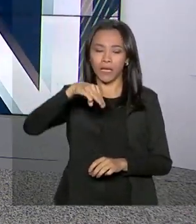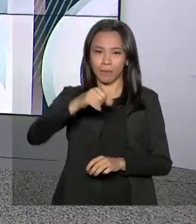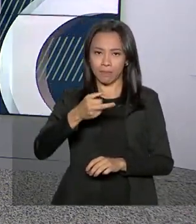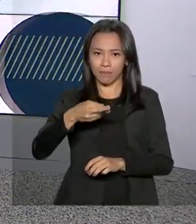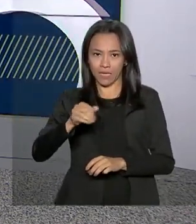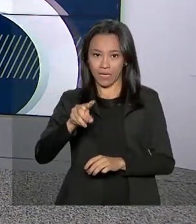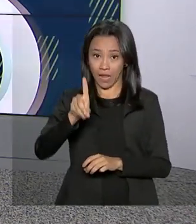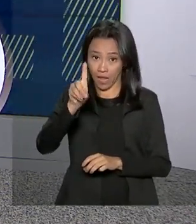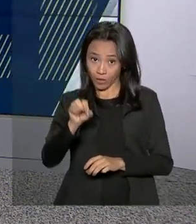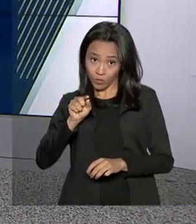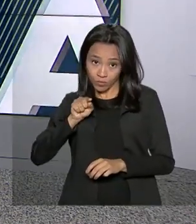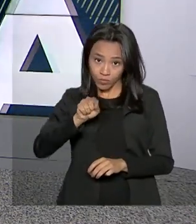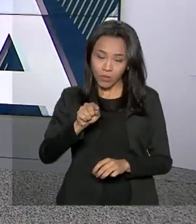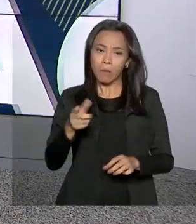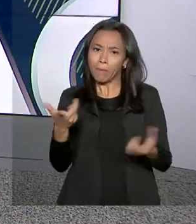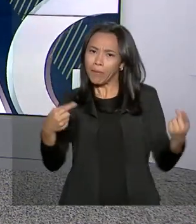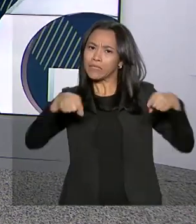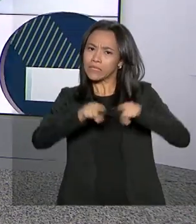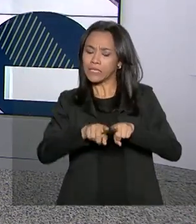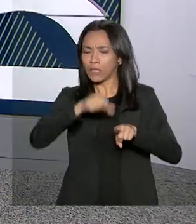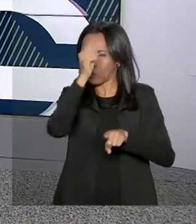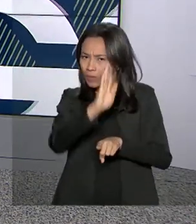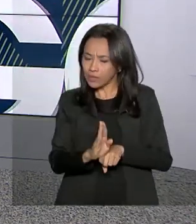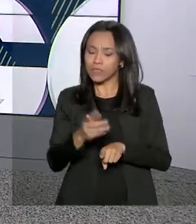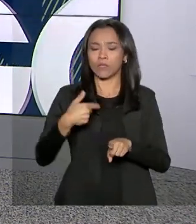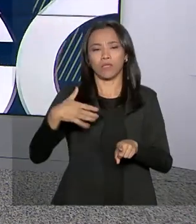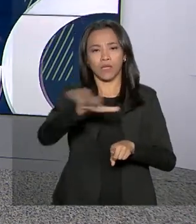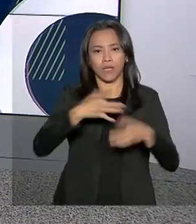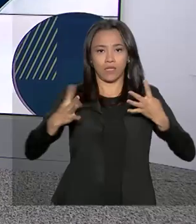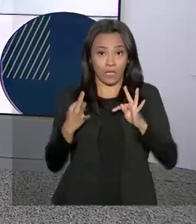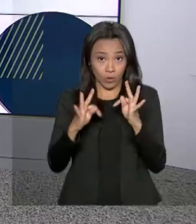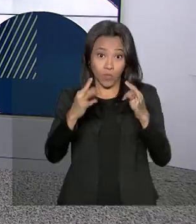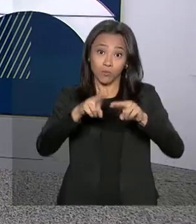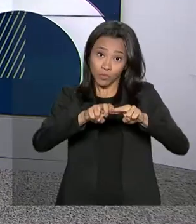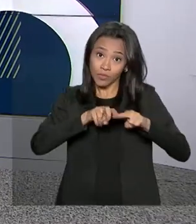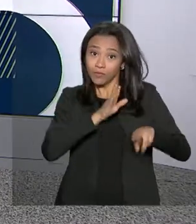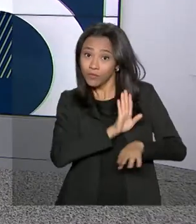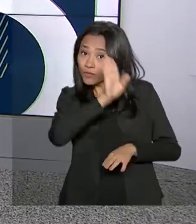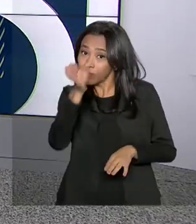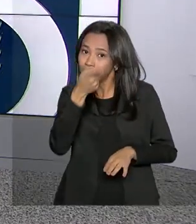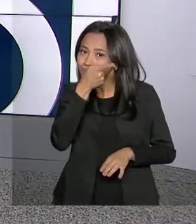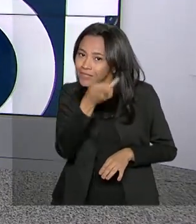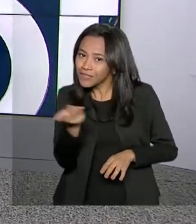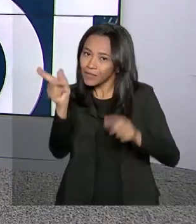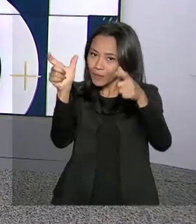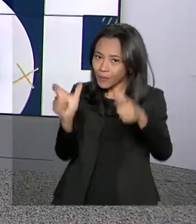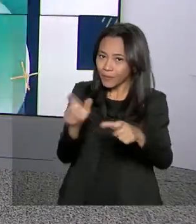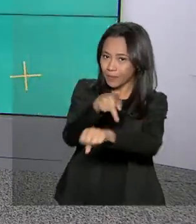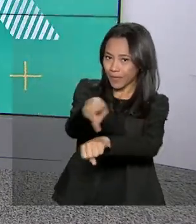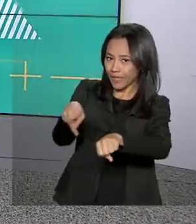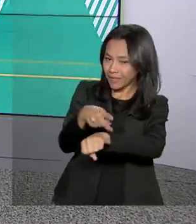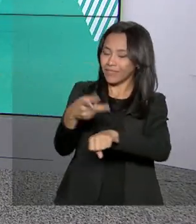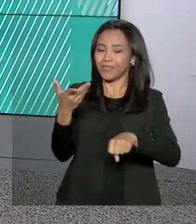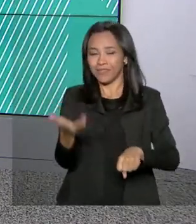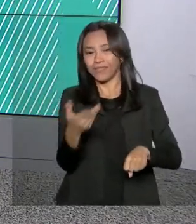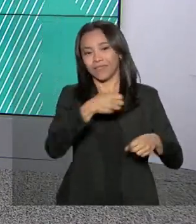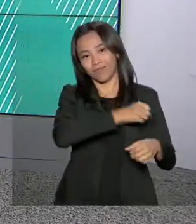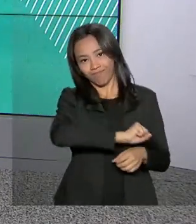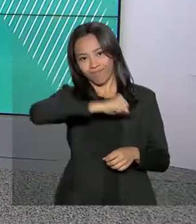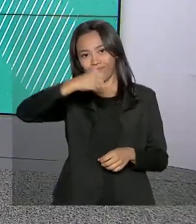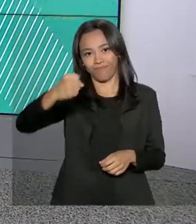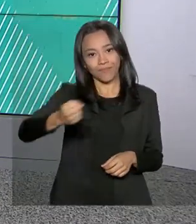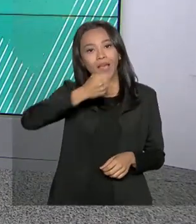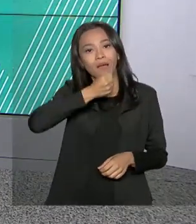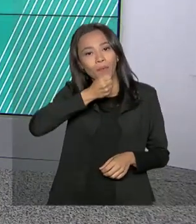parcerias nas áreas de ciência, tecnologia e inovação, por isso visitou o país. Na reportagem da nossa enviada especial, Gabriela